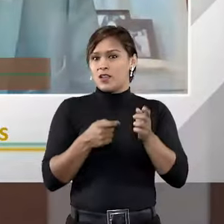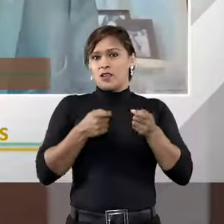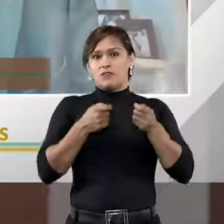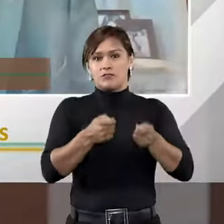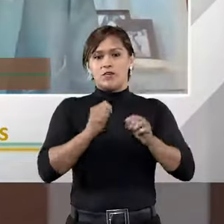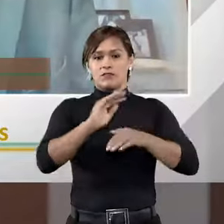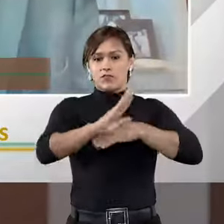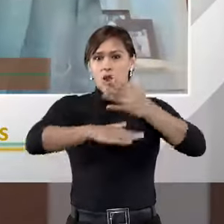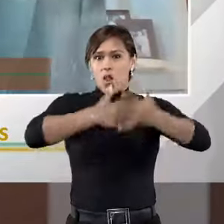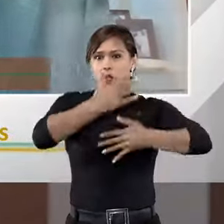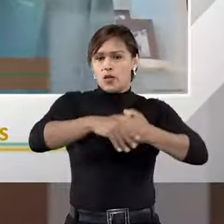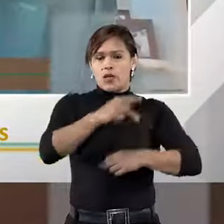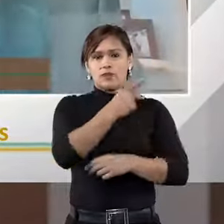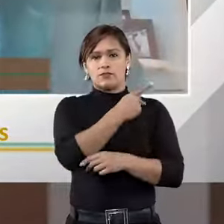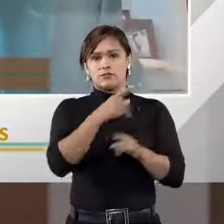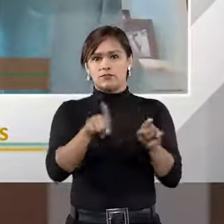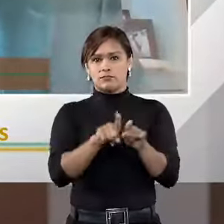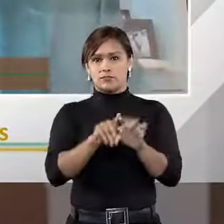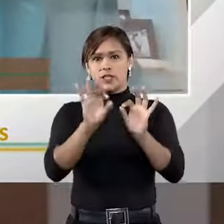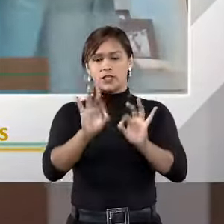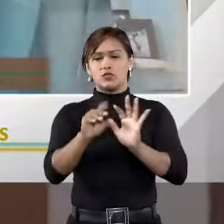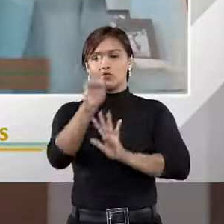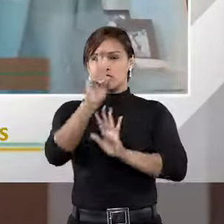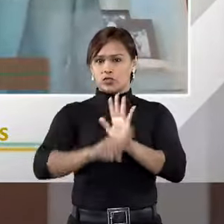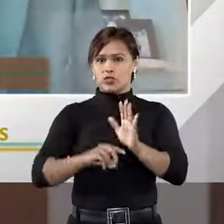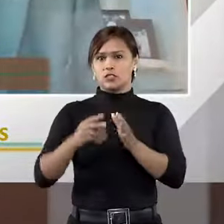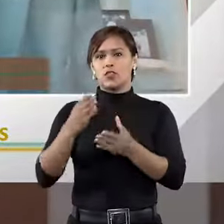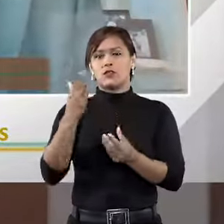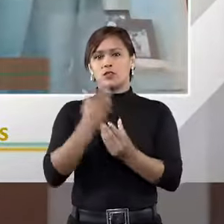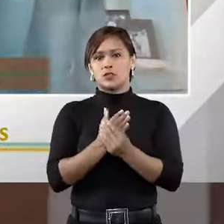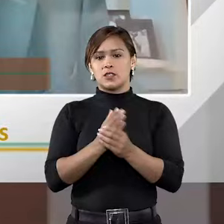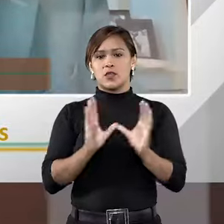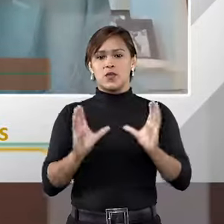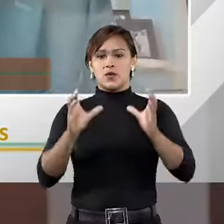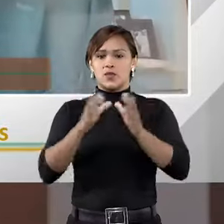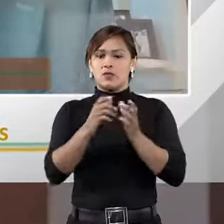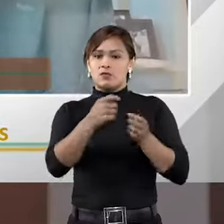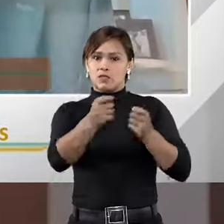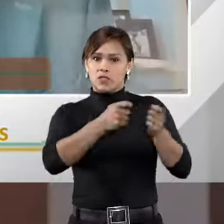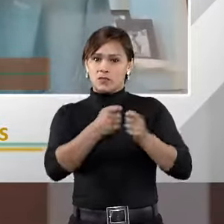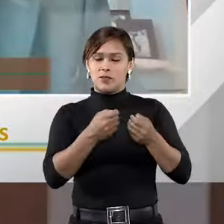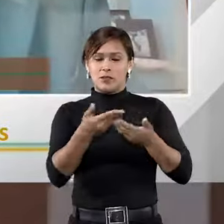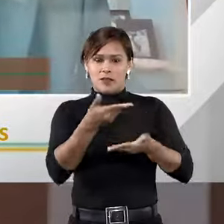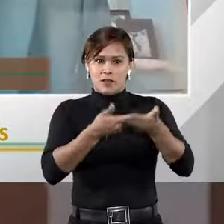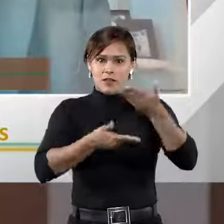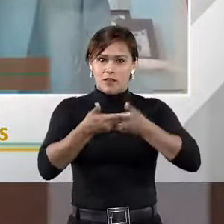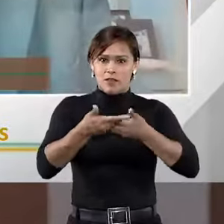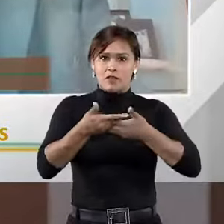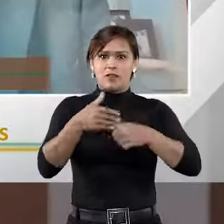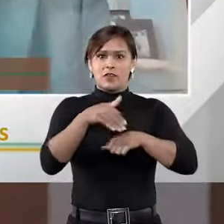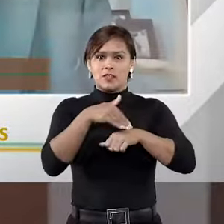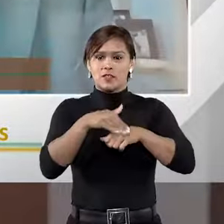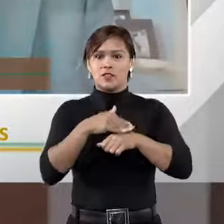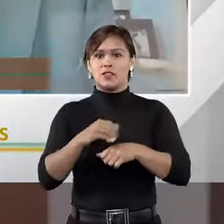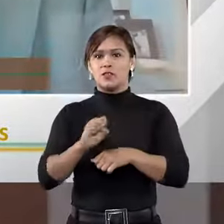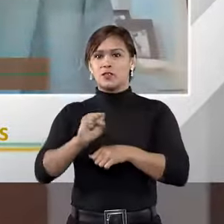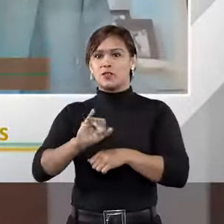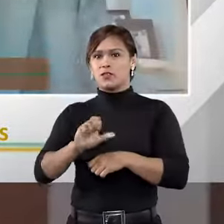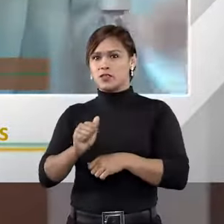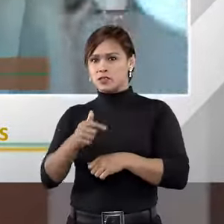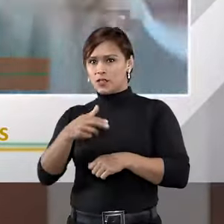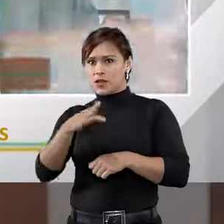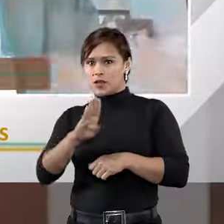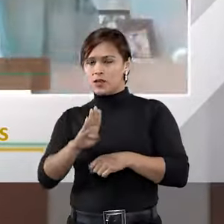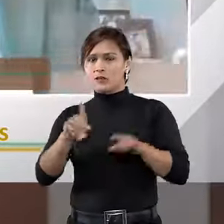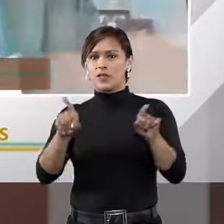atropela, não é à toa que o Instituto Brasileiro de Direito Processual, que o Comitê Brasileiro de Arbitragem e Mediação, que o CIARB, que é uma organização